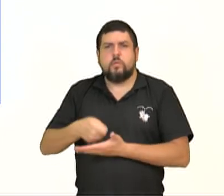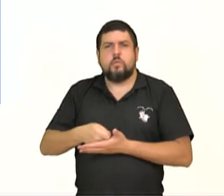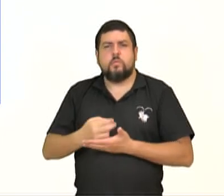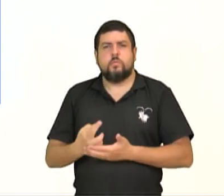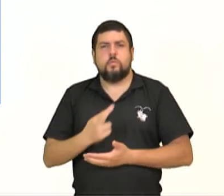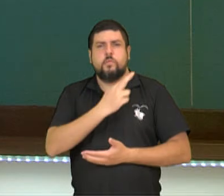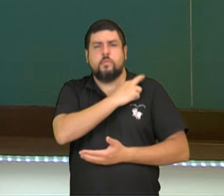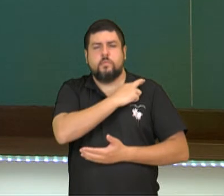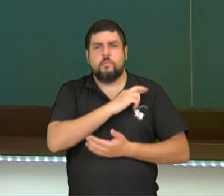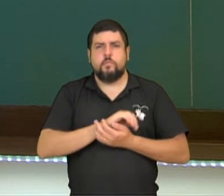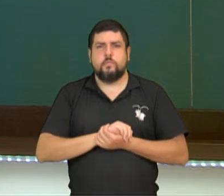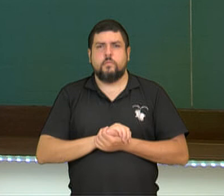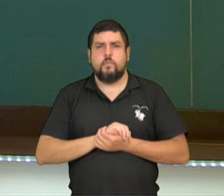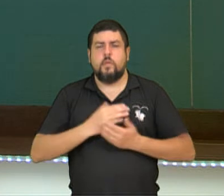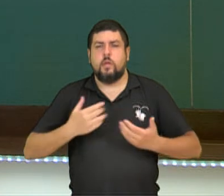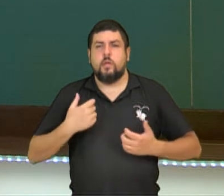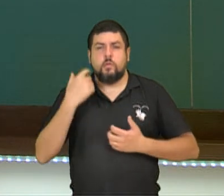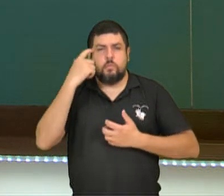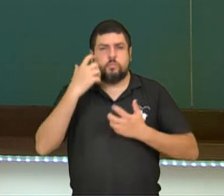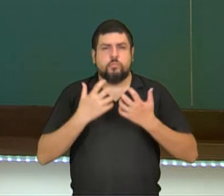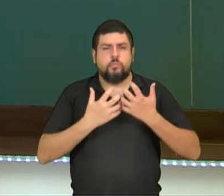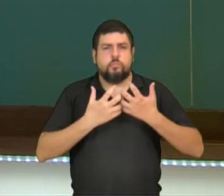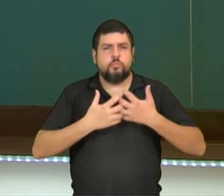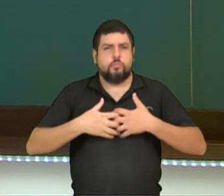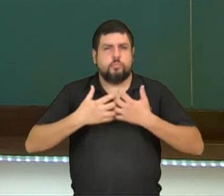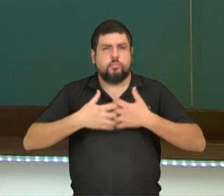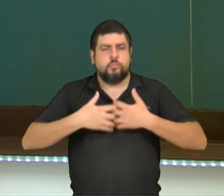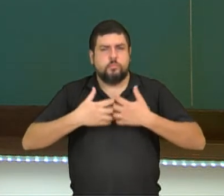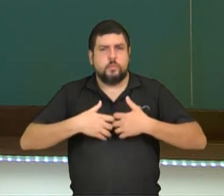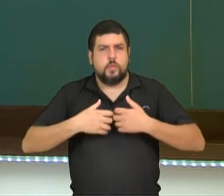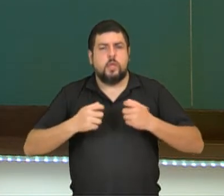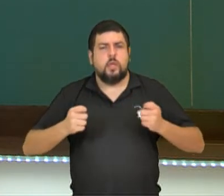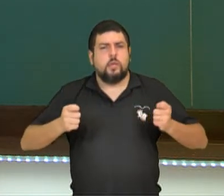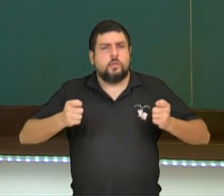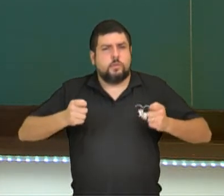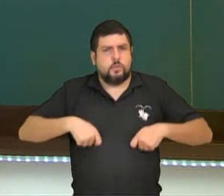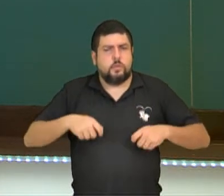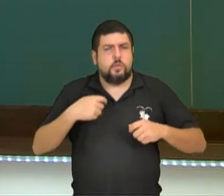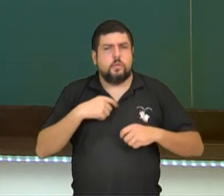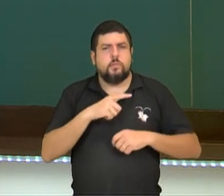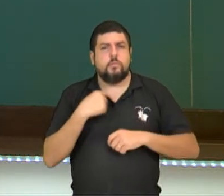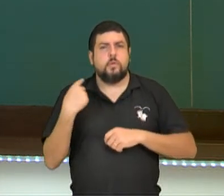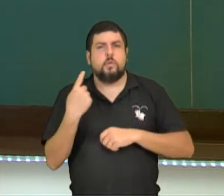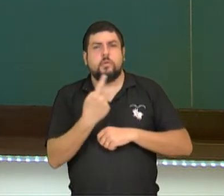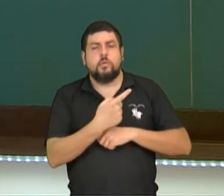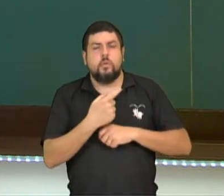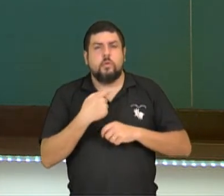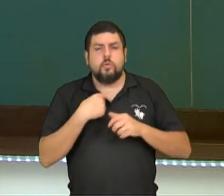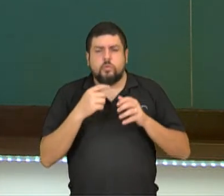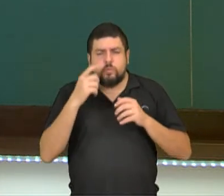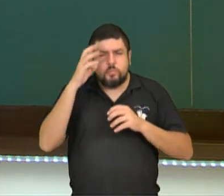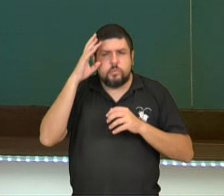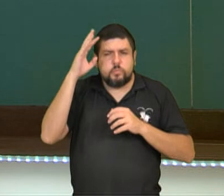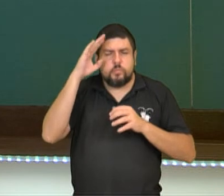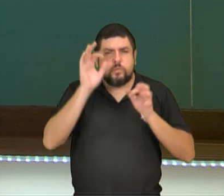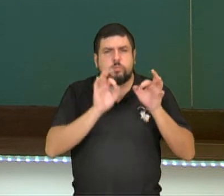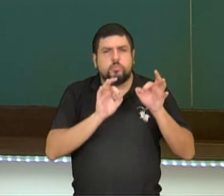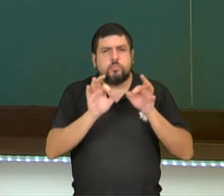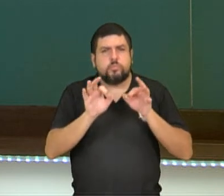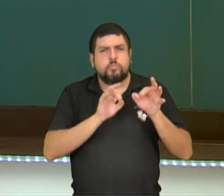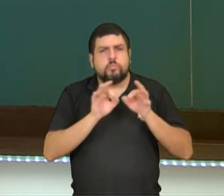com Kant, racionalmente, conseguimos nos colocar certos deveres que nos